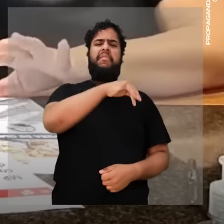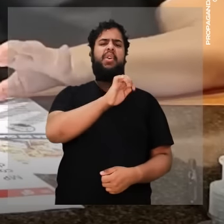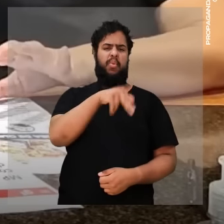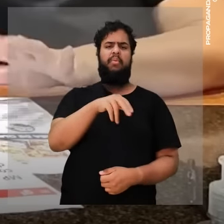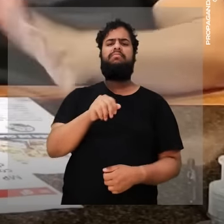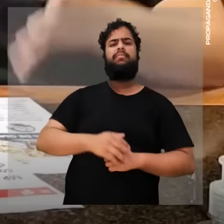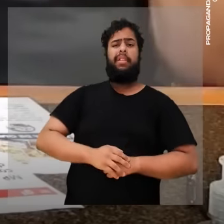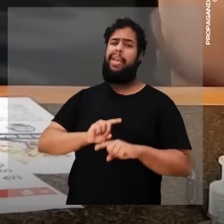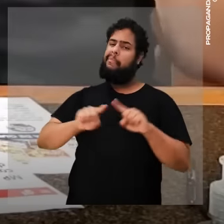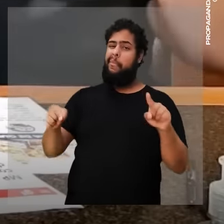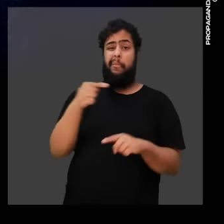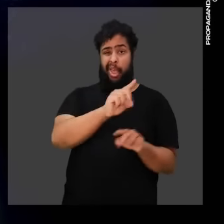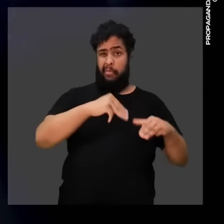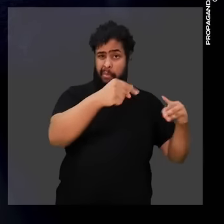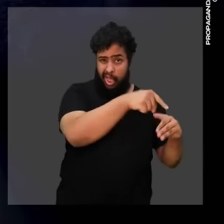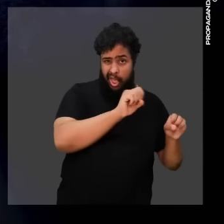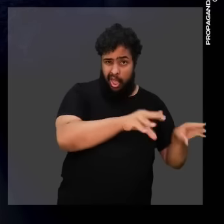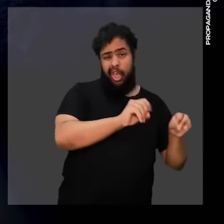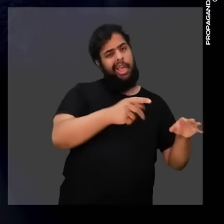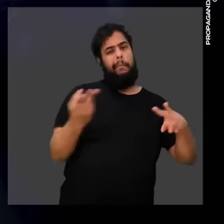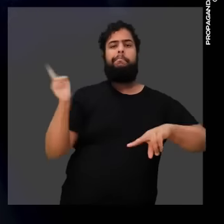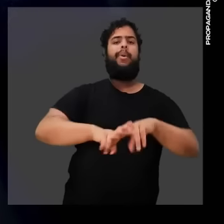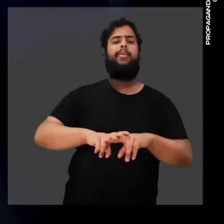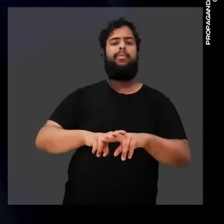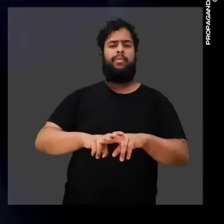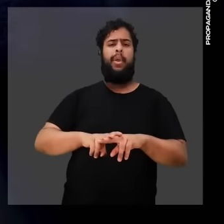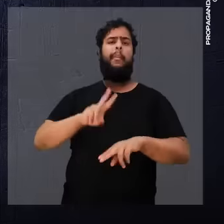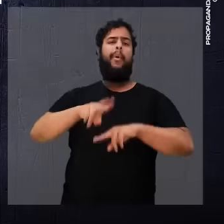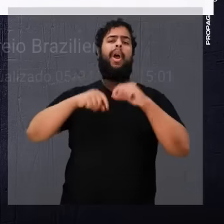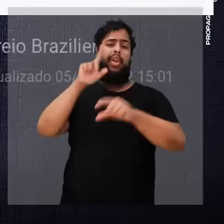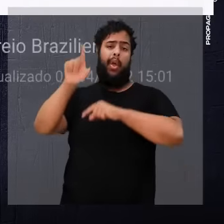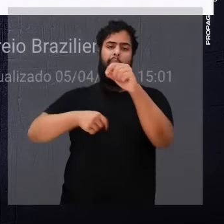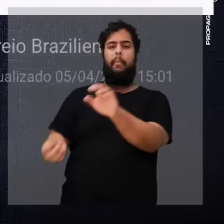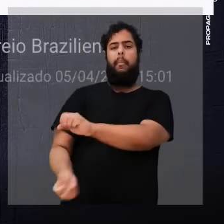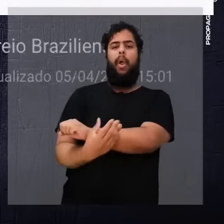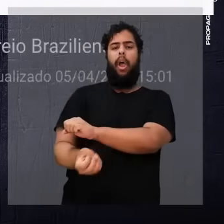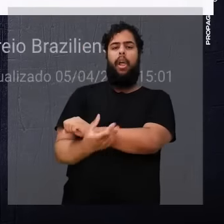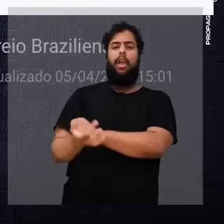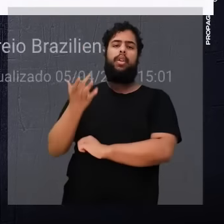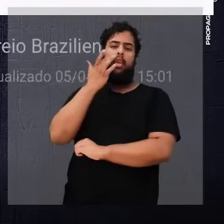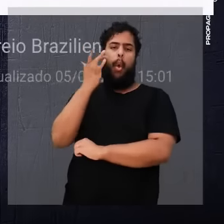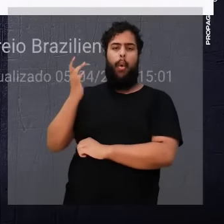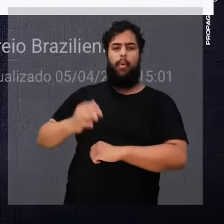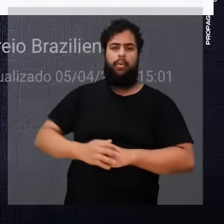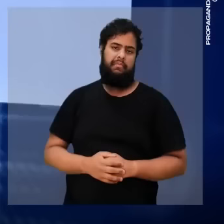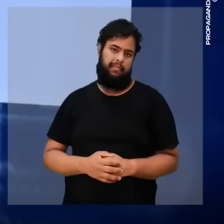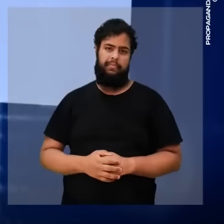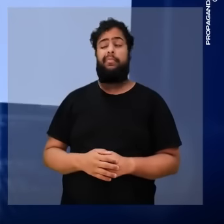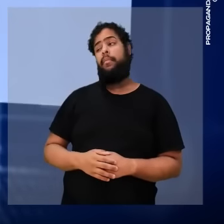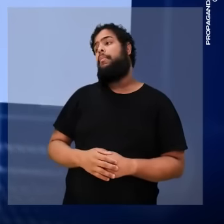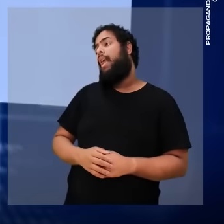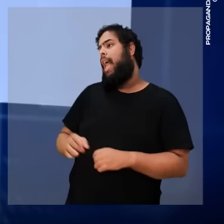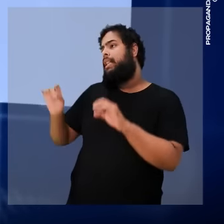minha cara no fogo pelo Milton. Mas o seu ministro da educação foi preso, num esquema envolvendo propinas em barras de ouro.